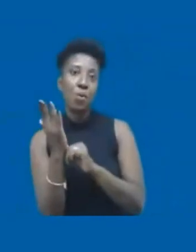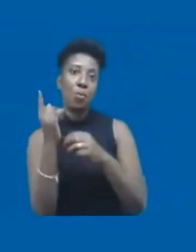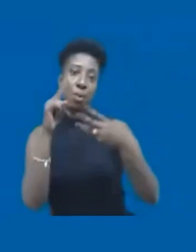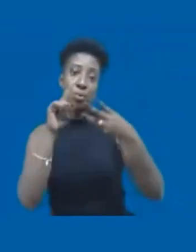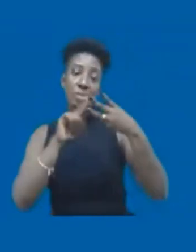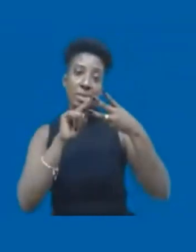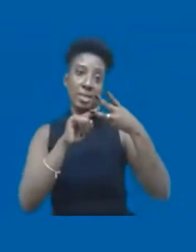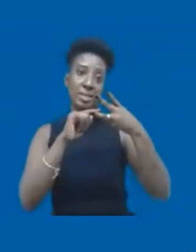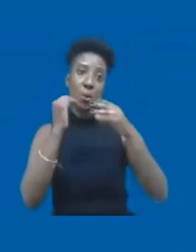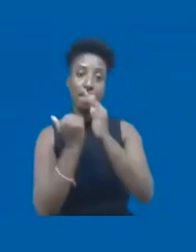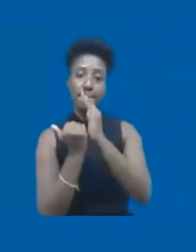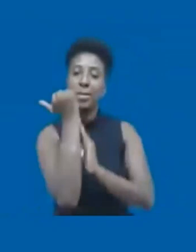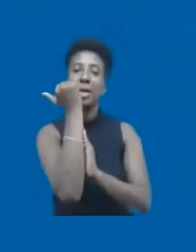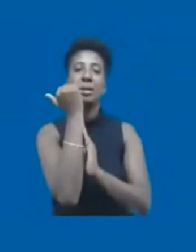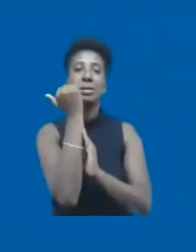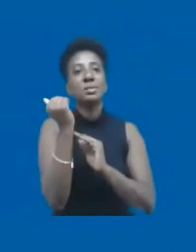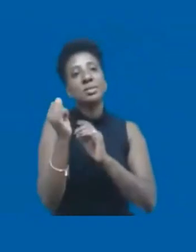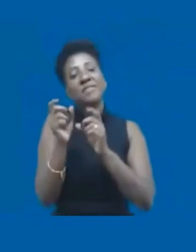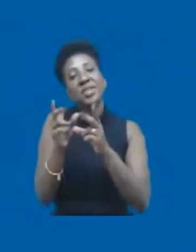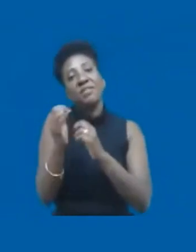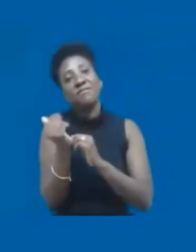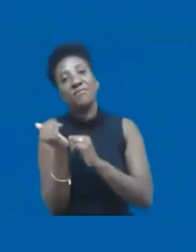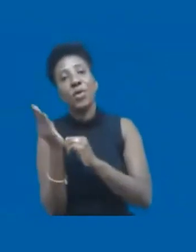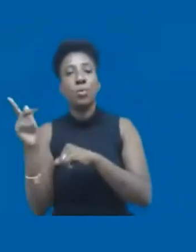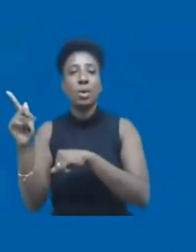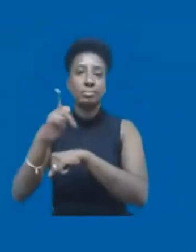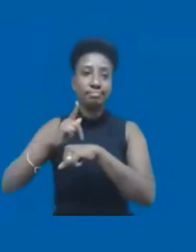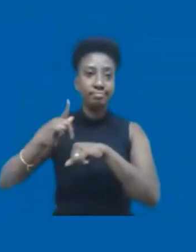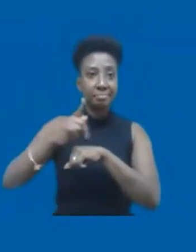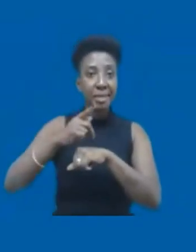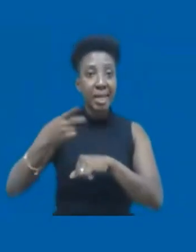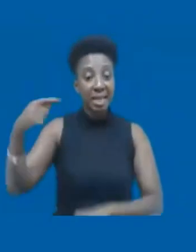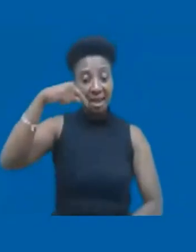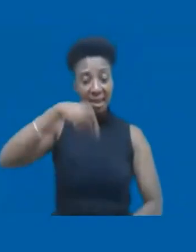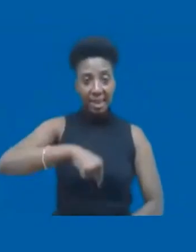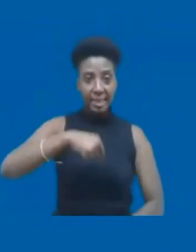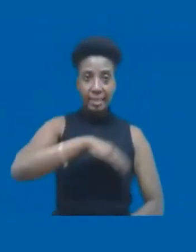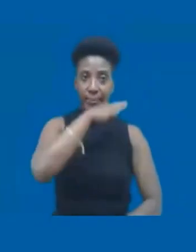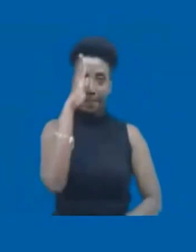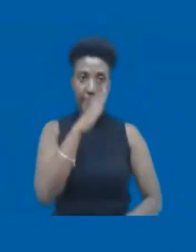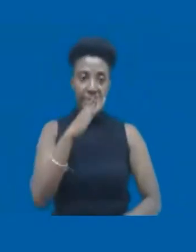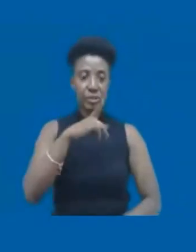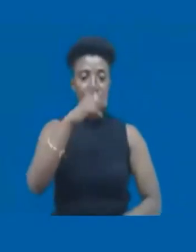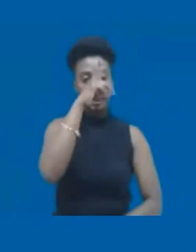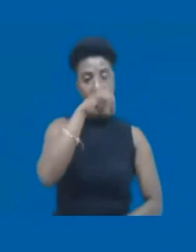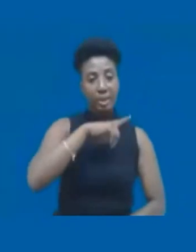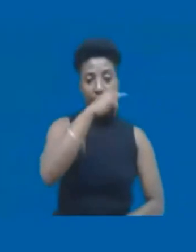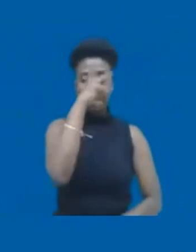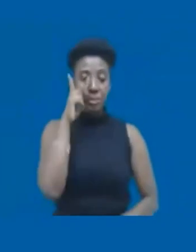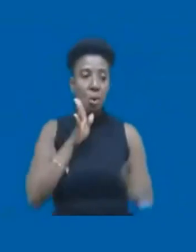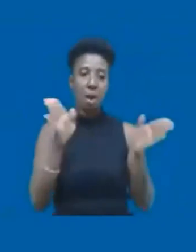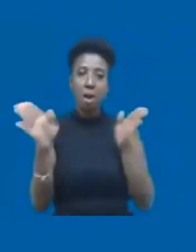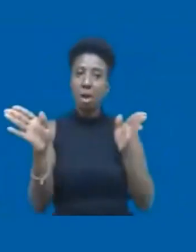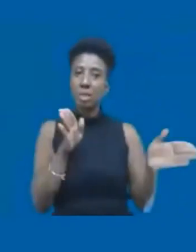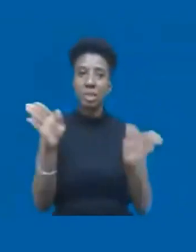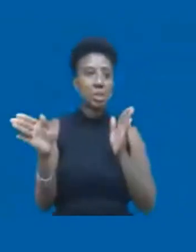e, ao mesmo tempo, nós temos aqui dentro gente passando fome e que não tem acesso a esses alimentos. Então, por que